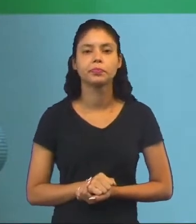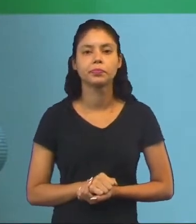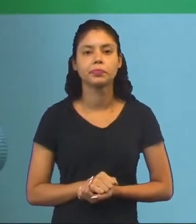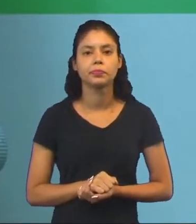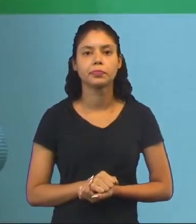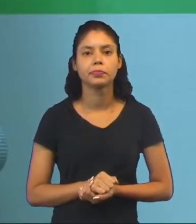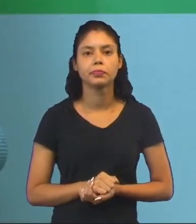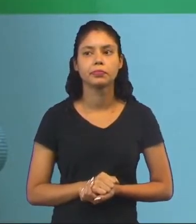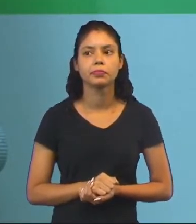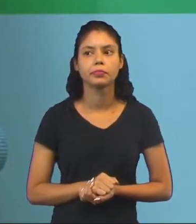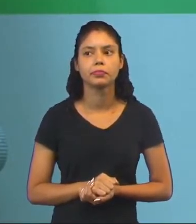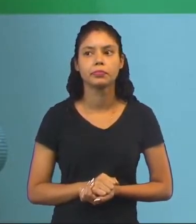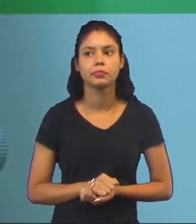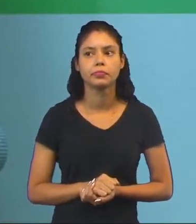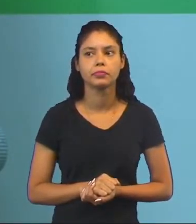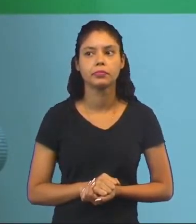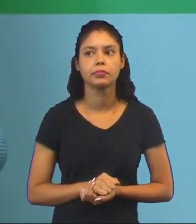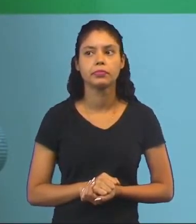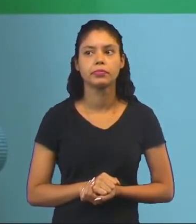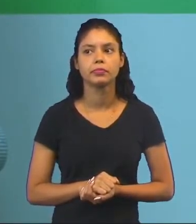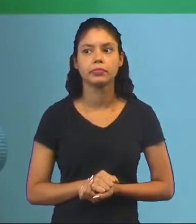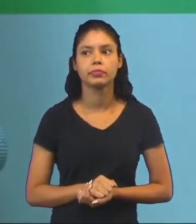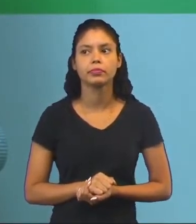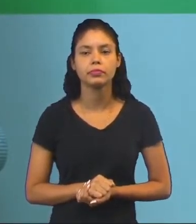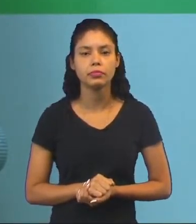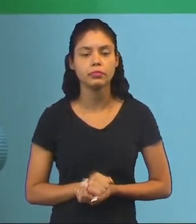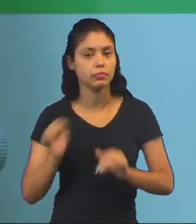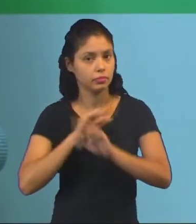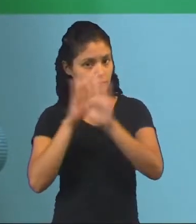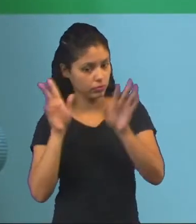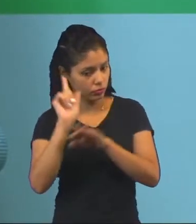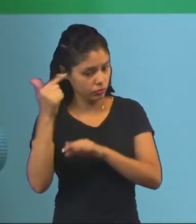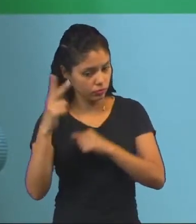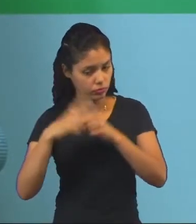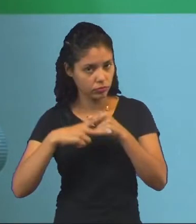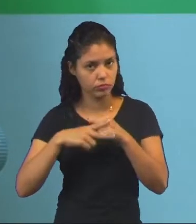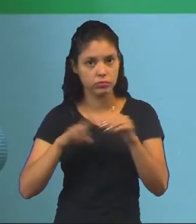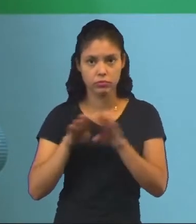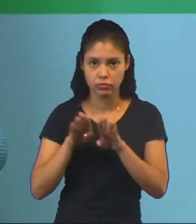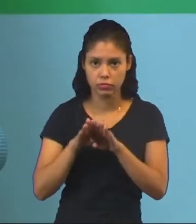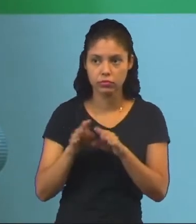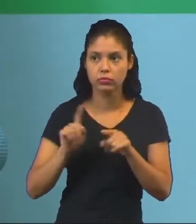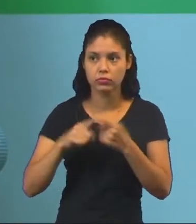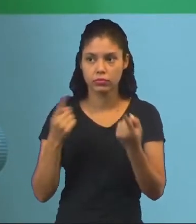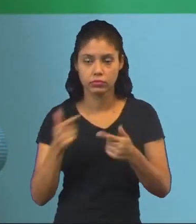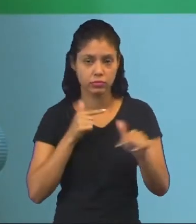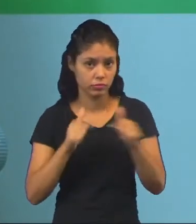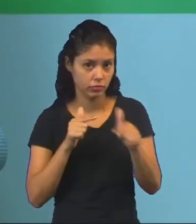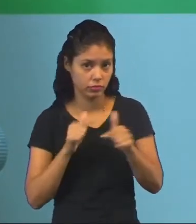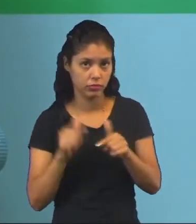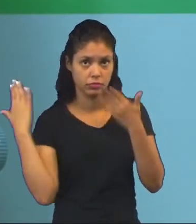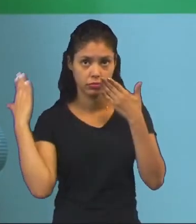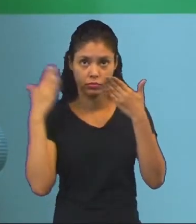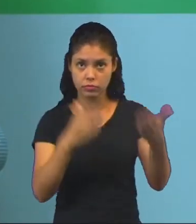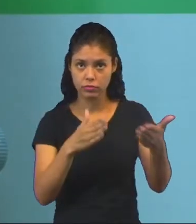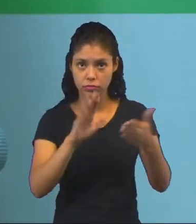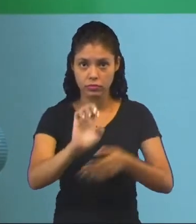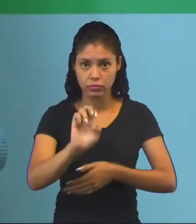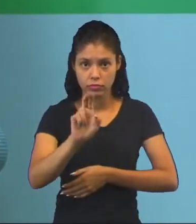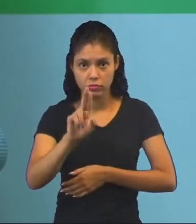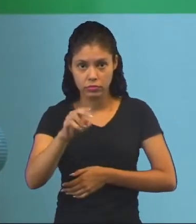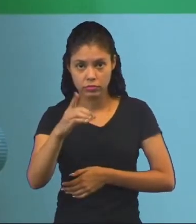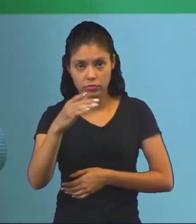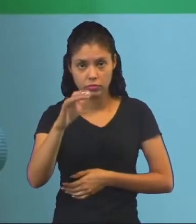Isso é um verbo de enunciação. Lembrando que, é claro, tem outros verbos em nosso texto, mas a gente está trabalhando com foco no verbo de